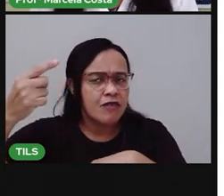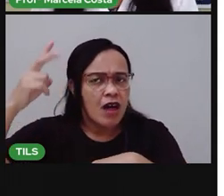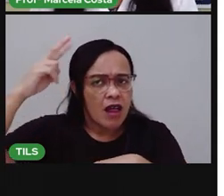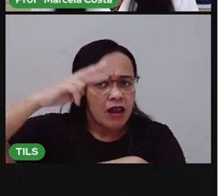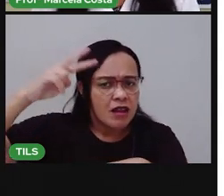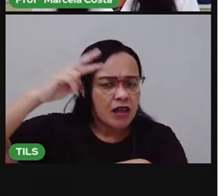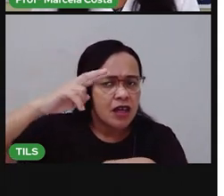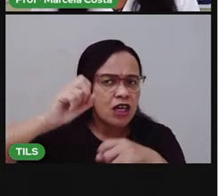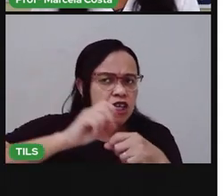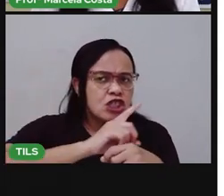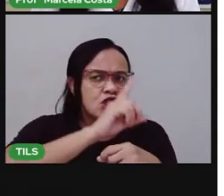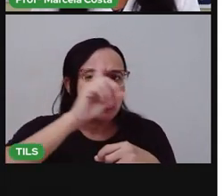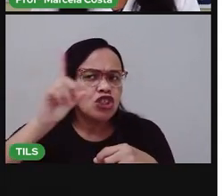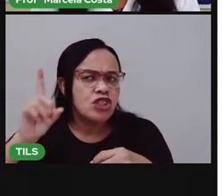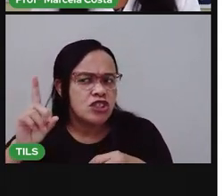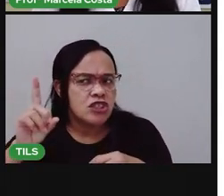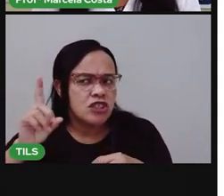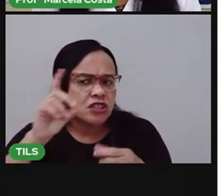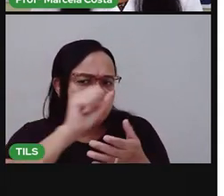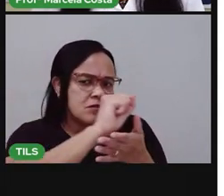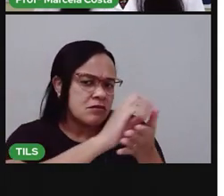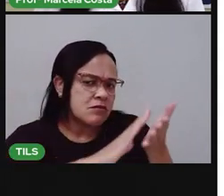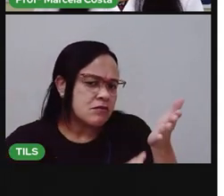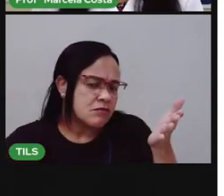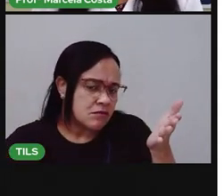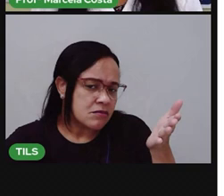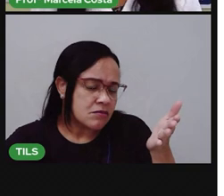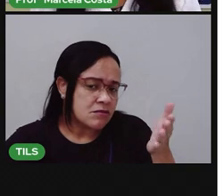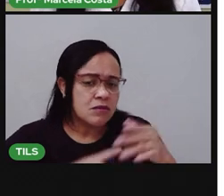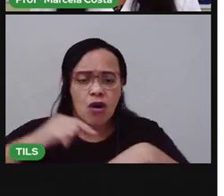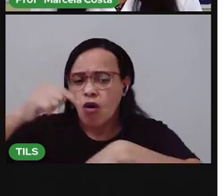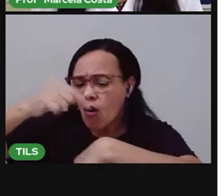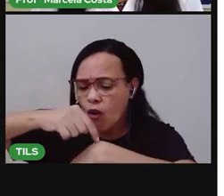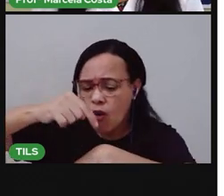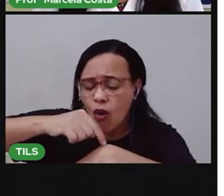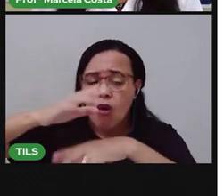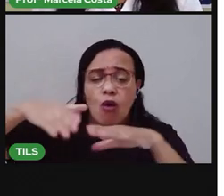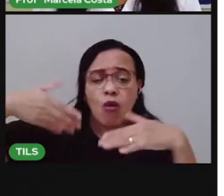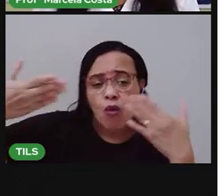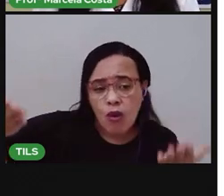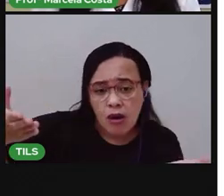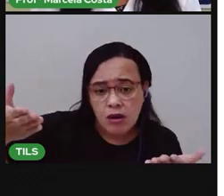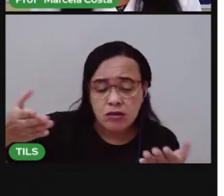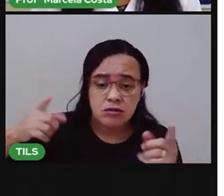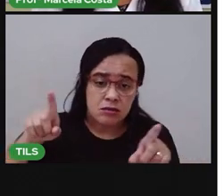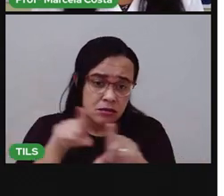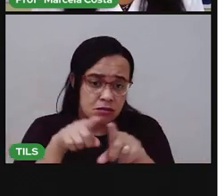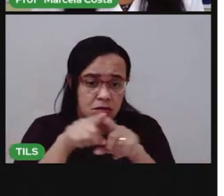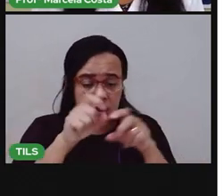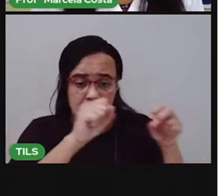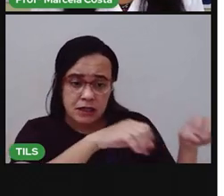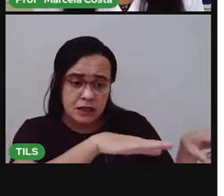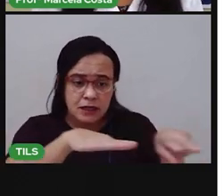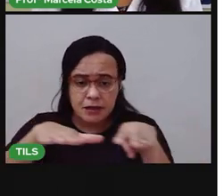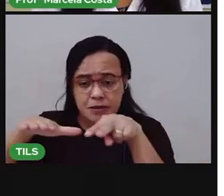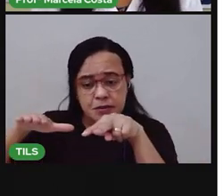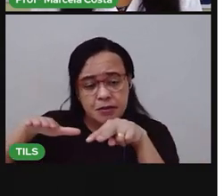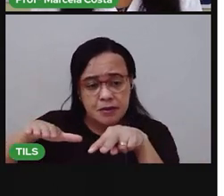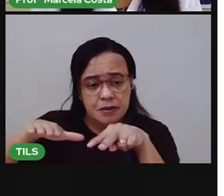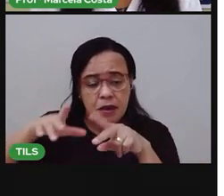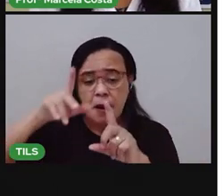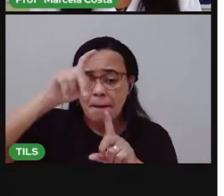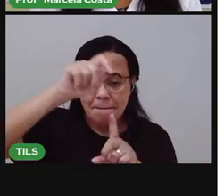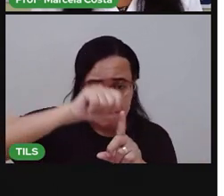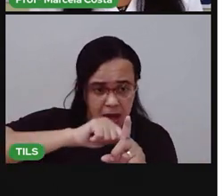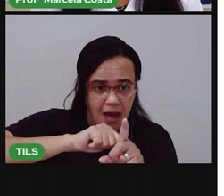semana que você vai fazer aquela tarefa, o horário, a semana, o mês. Por isso que